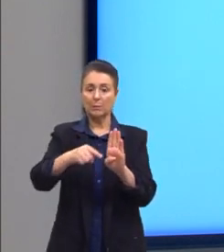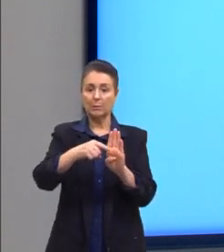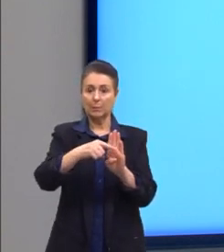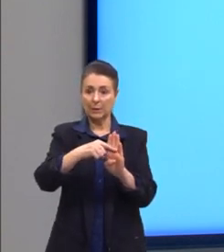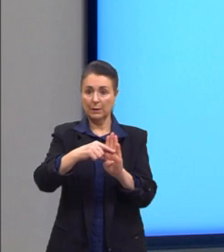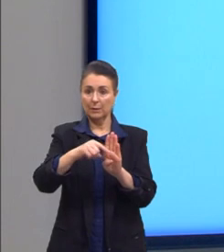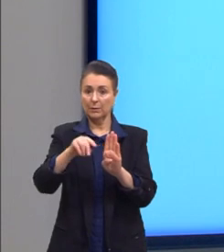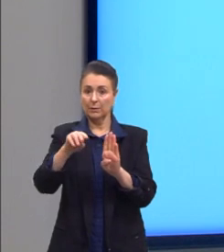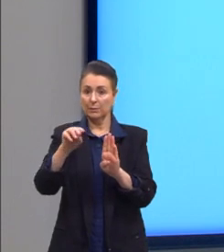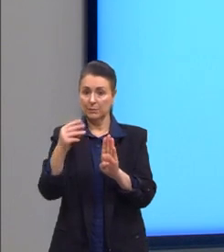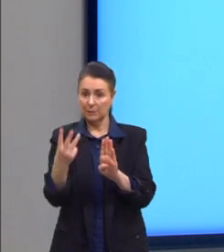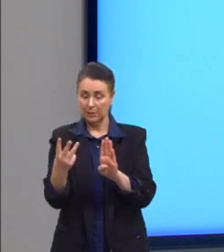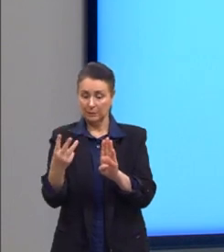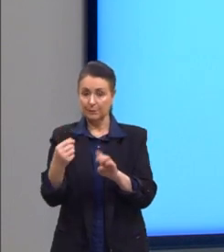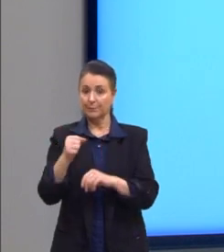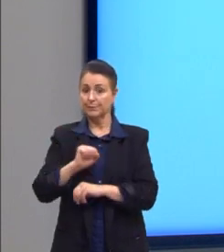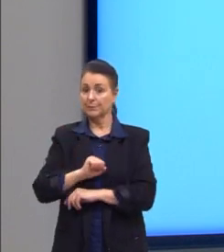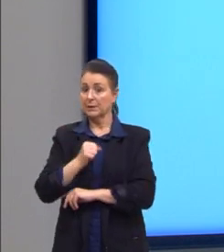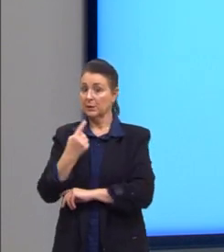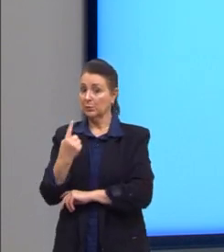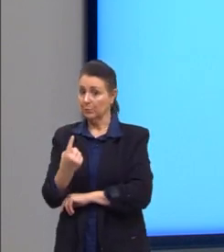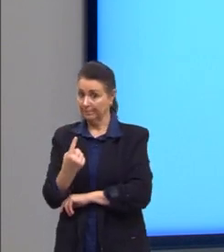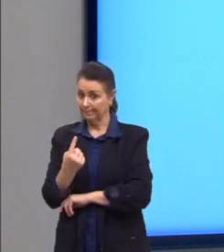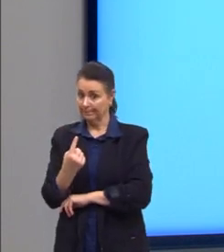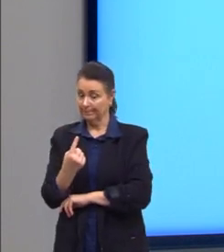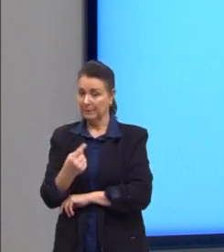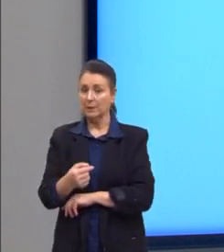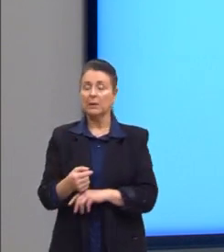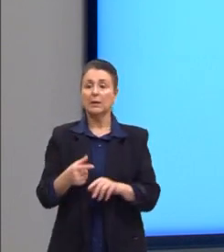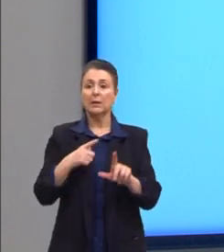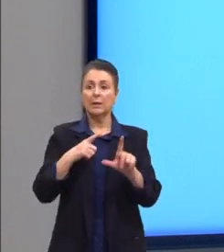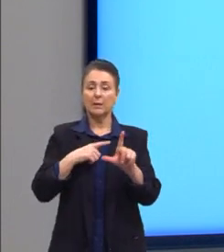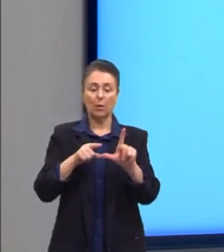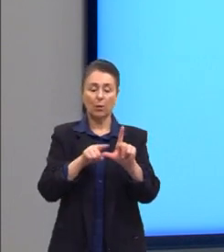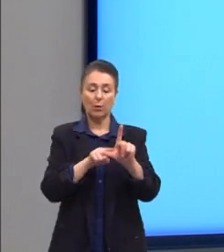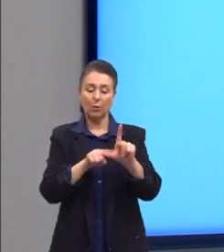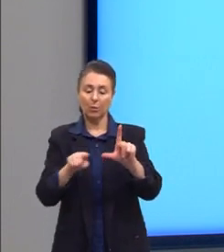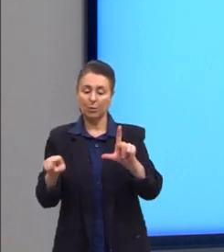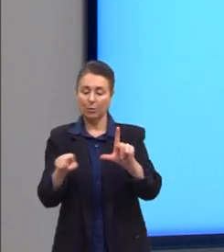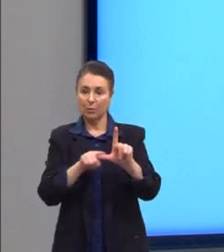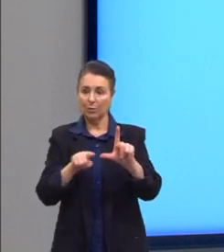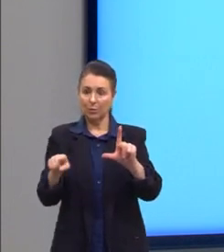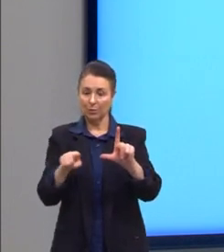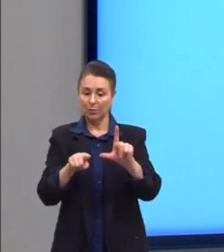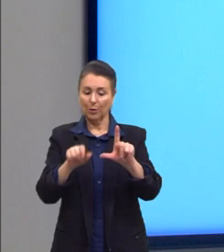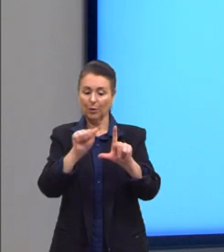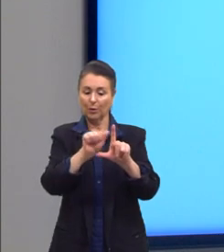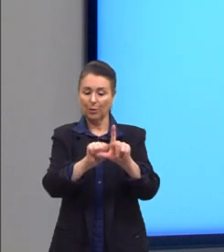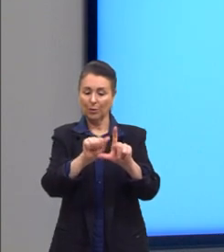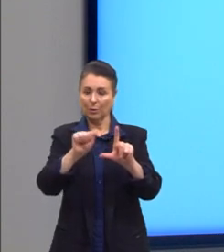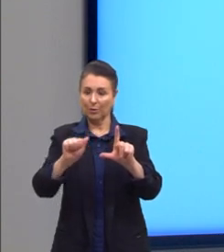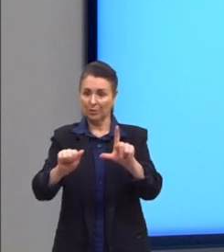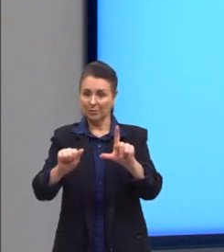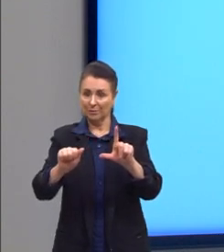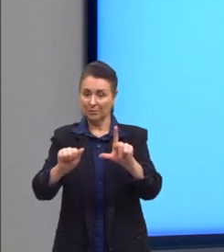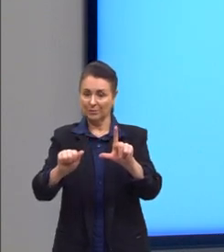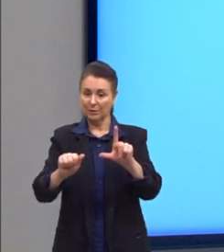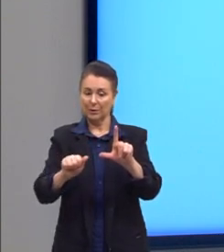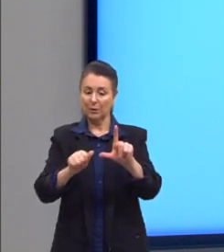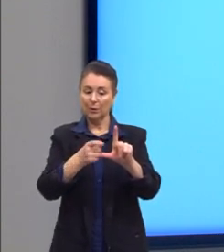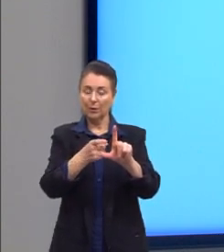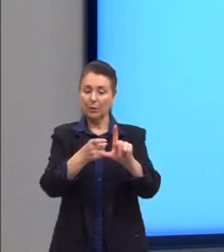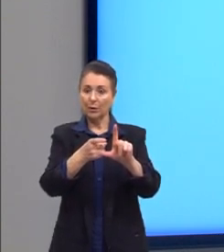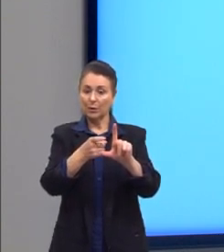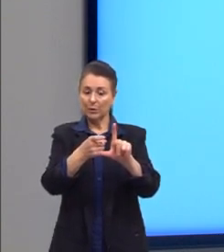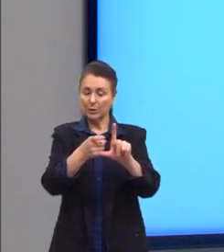e 1, então, nós marcamos lá no eixo horizontal dois pontinhos, um que passa exatamente no X